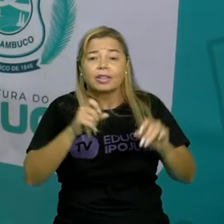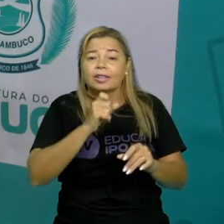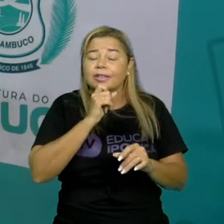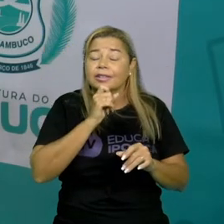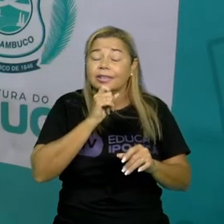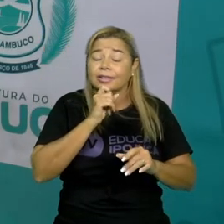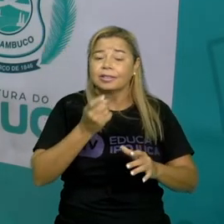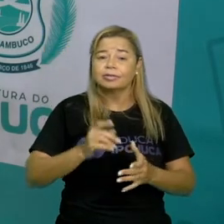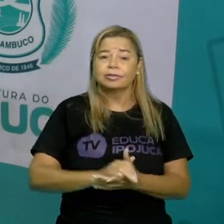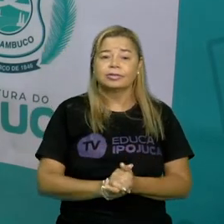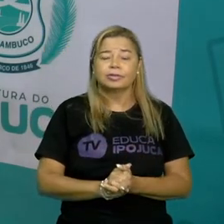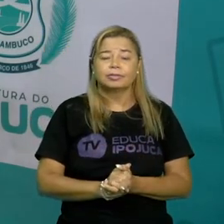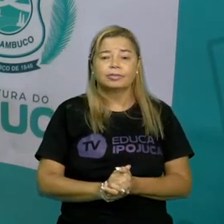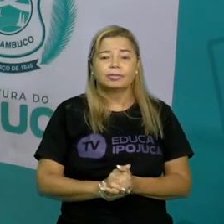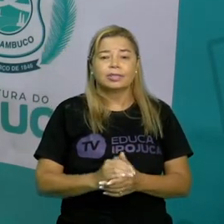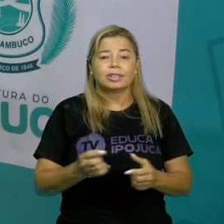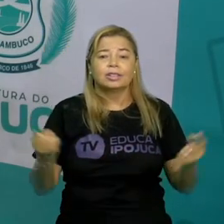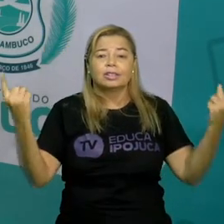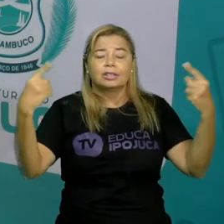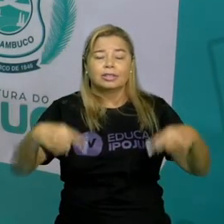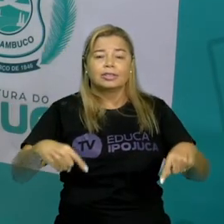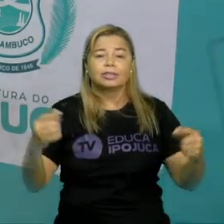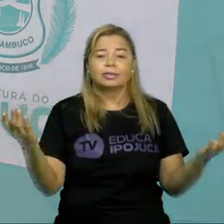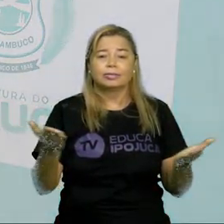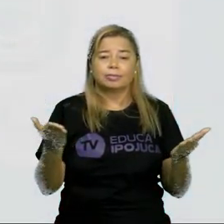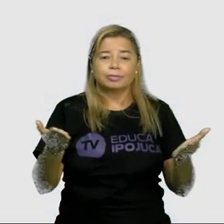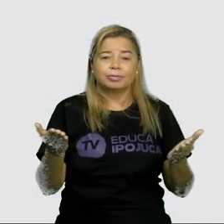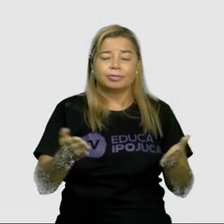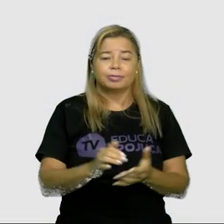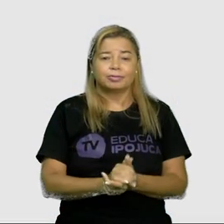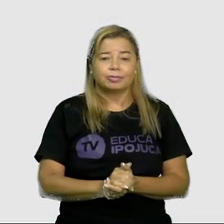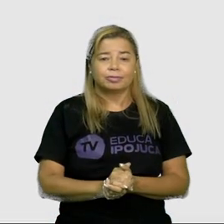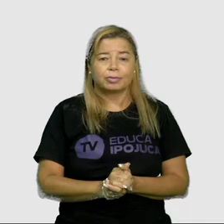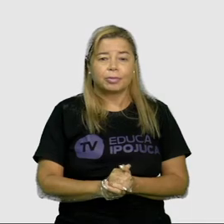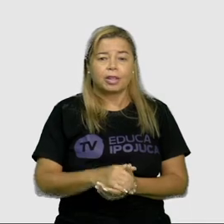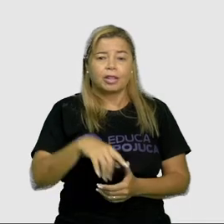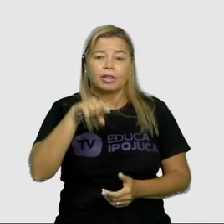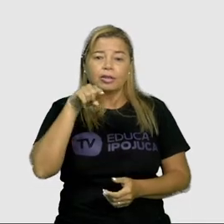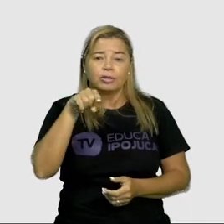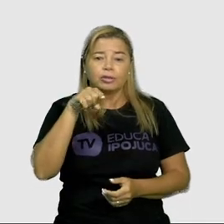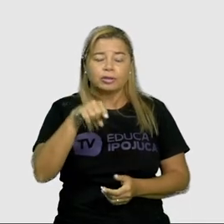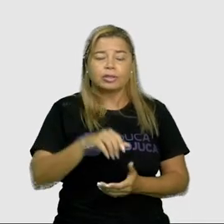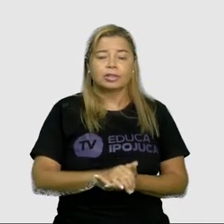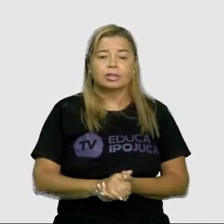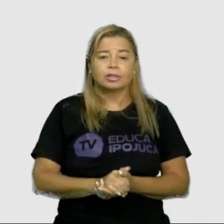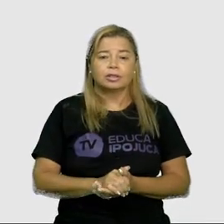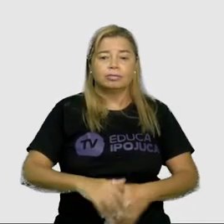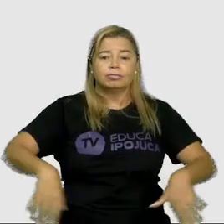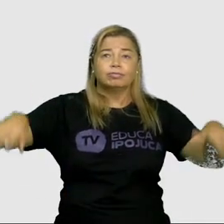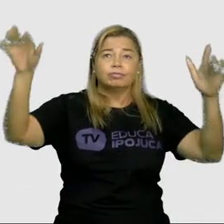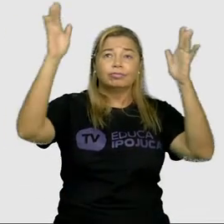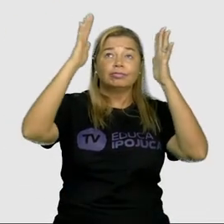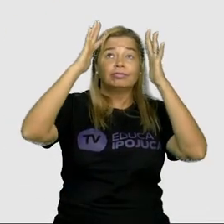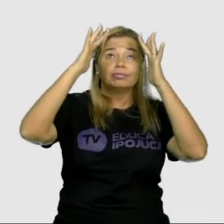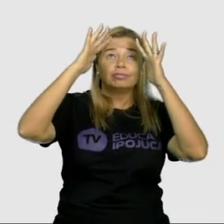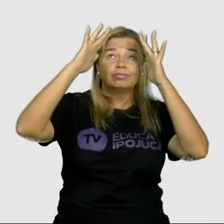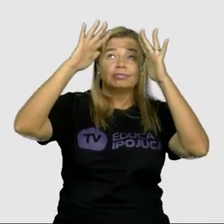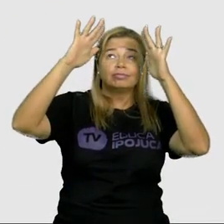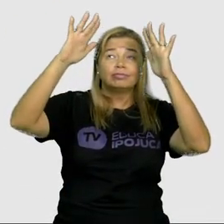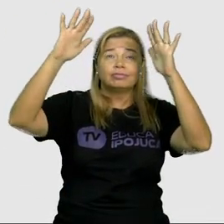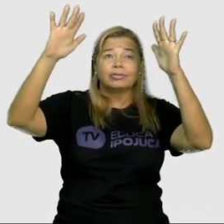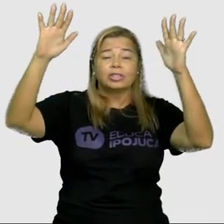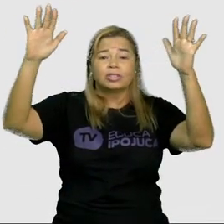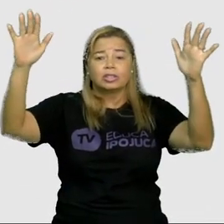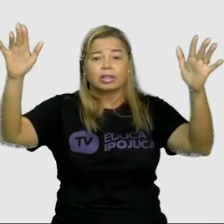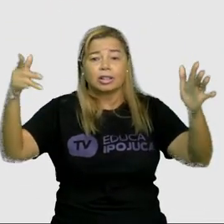desafio o nosso desafio de hoje você vai usar a sua imaginação e vai criar outro